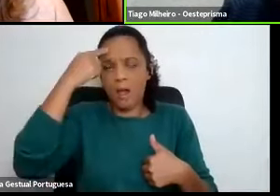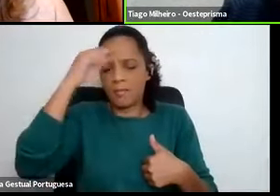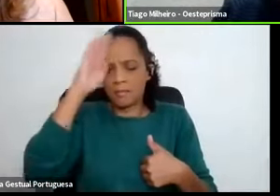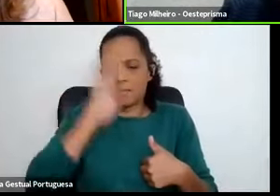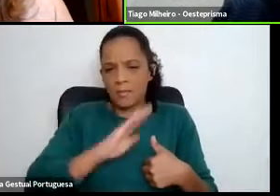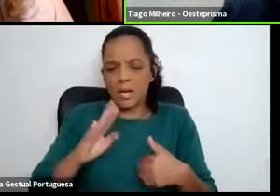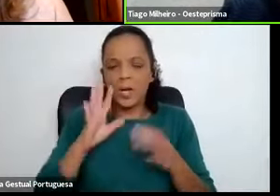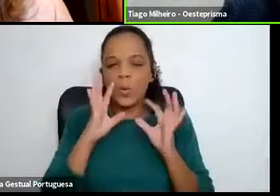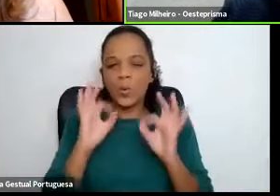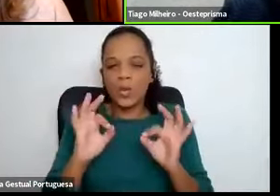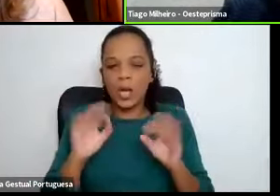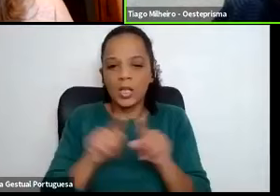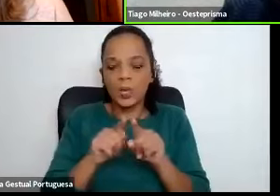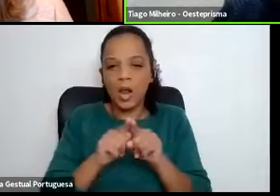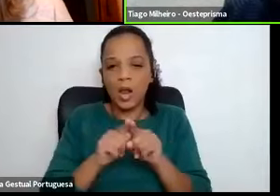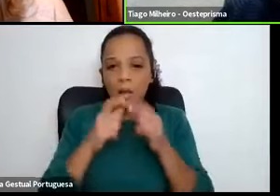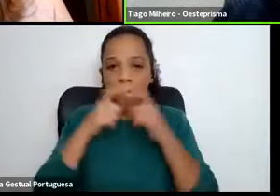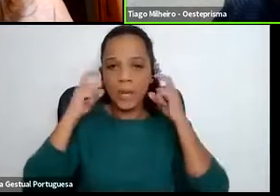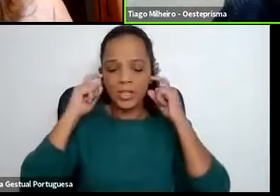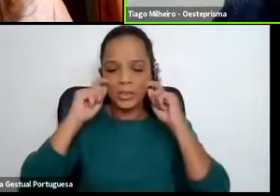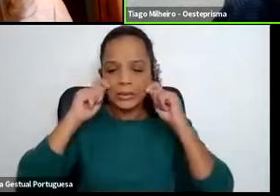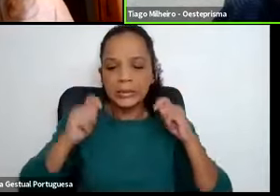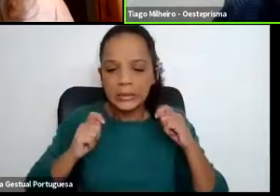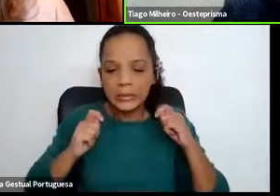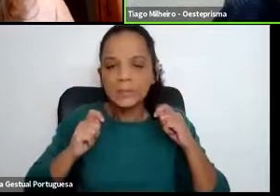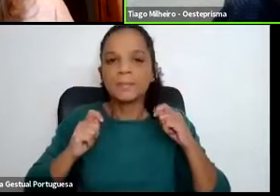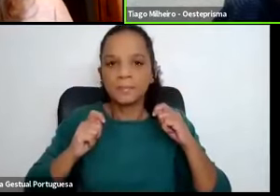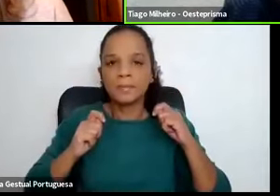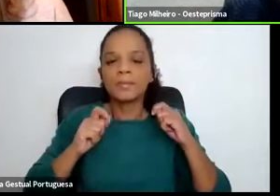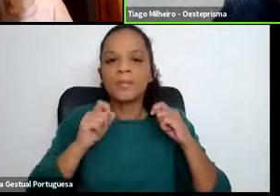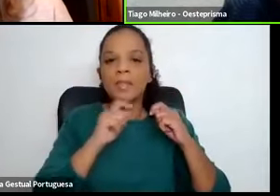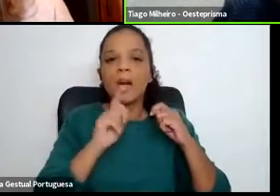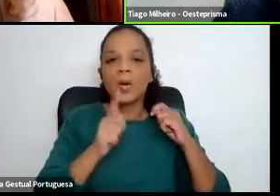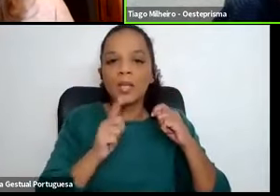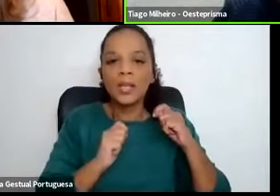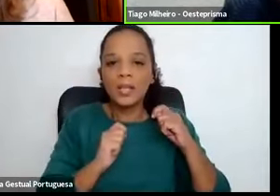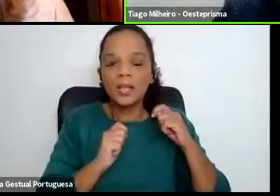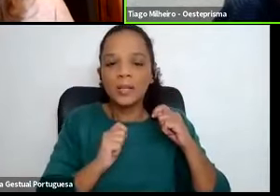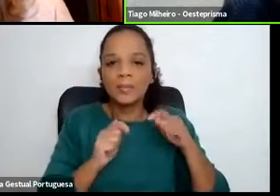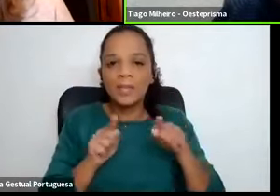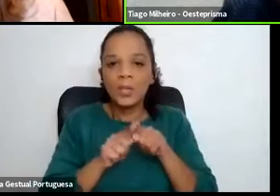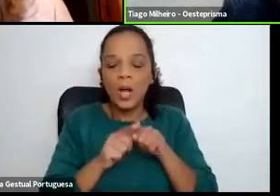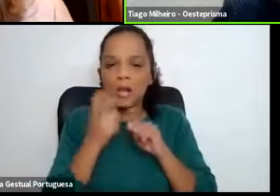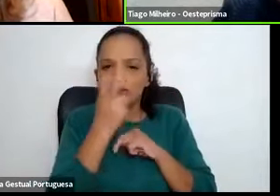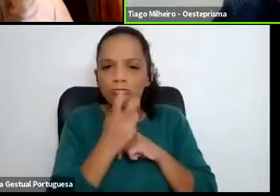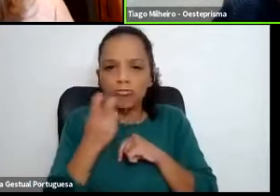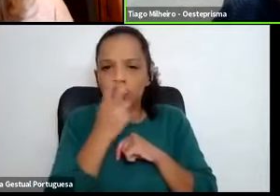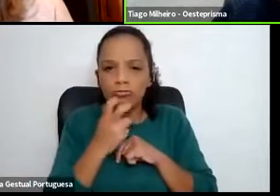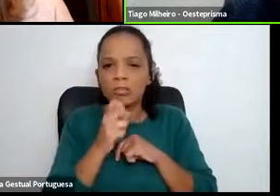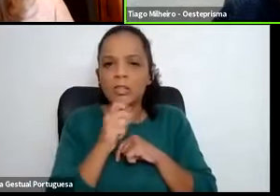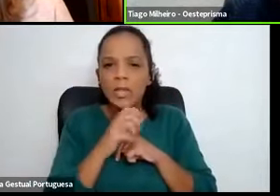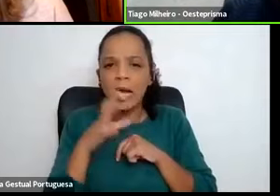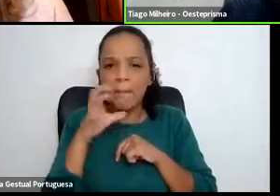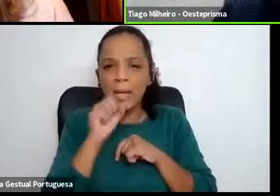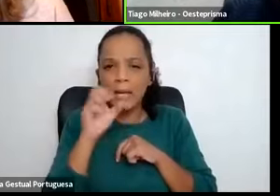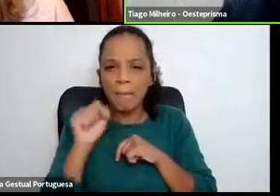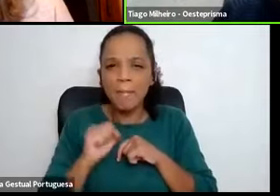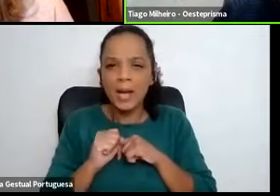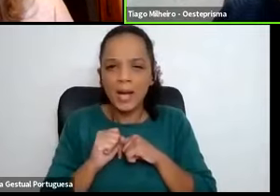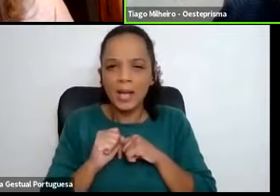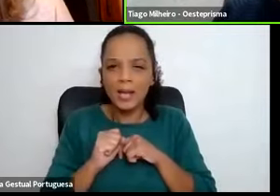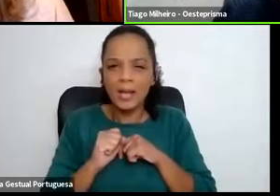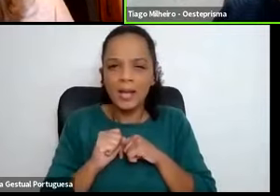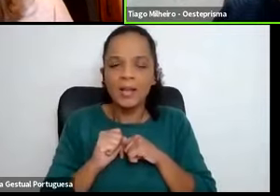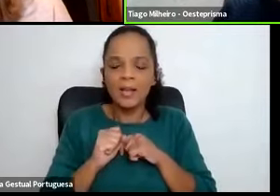todas têm o cuidado de baixar a máscara para que se consiga, pelo menos, fazer alguma leitura labial e que se